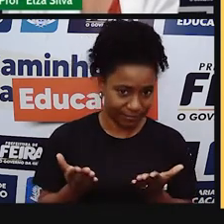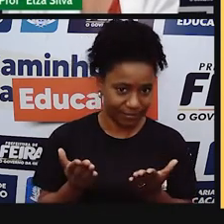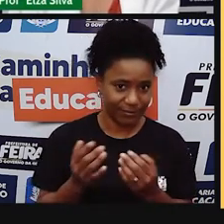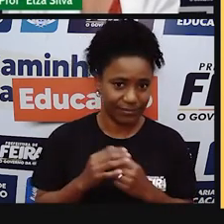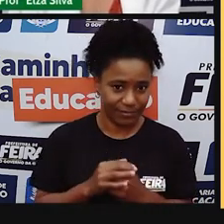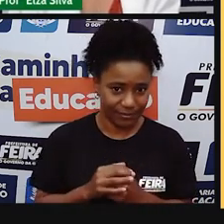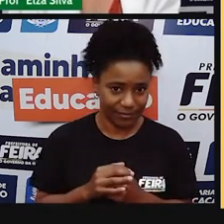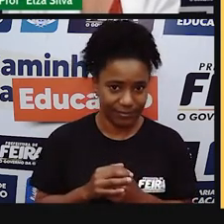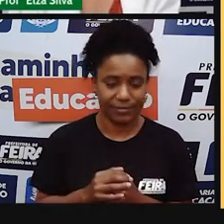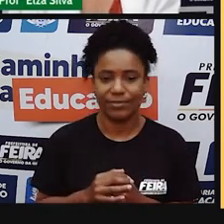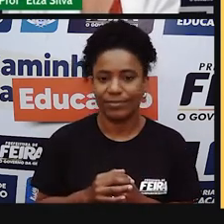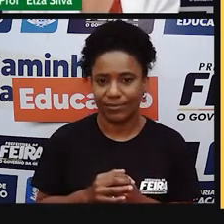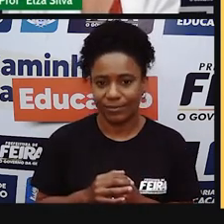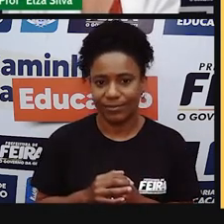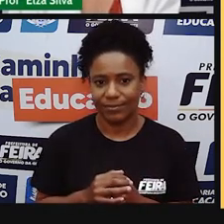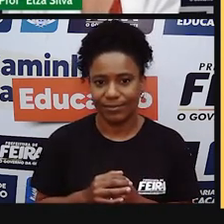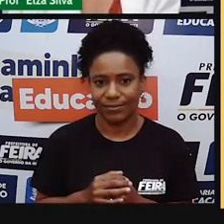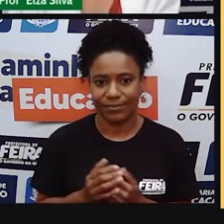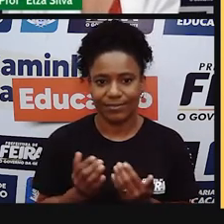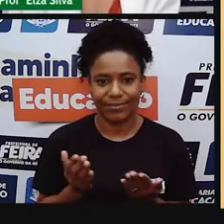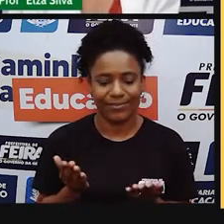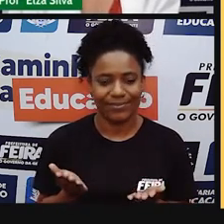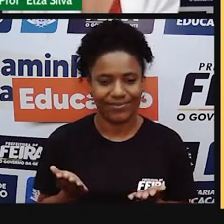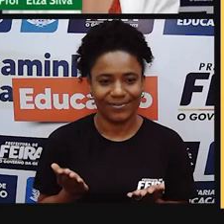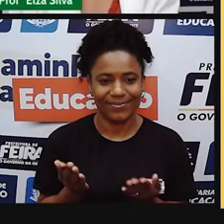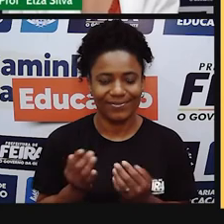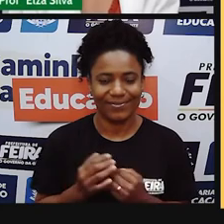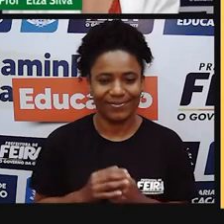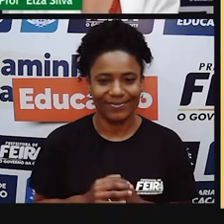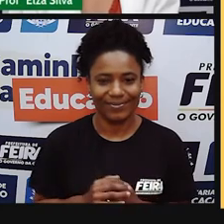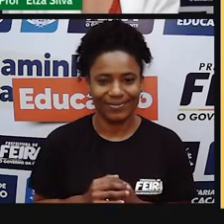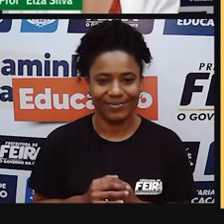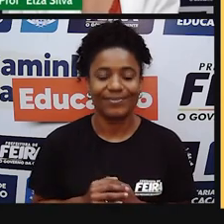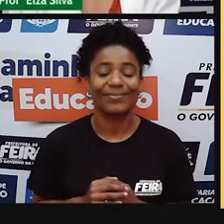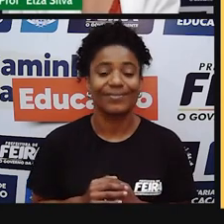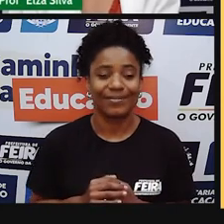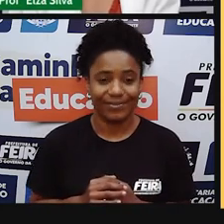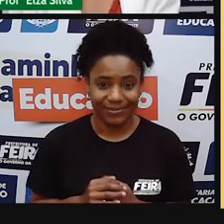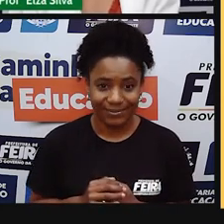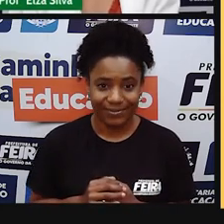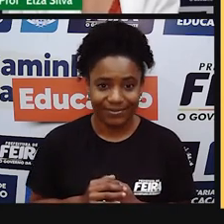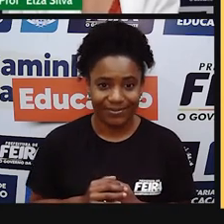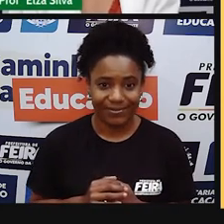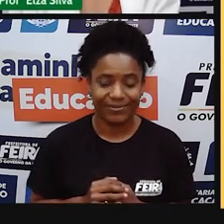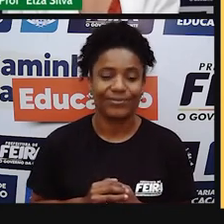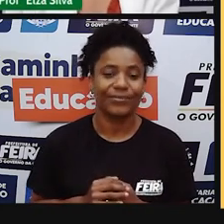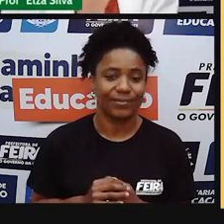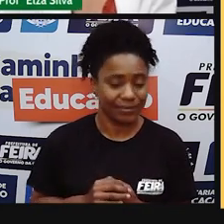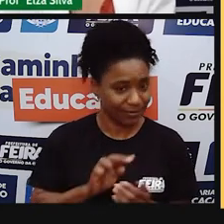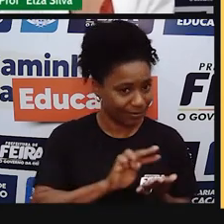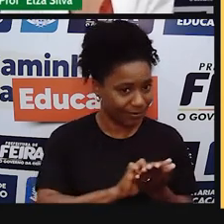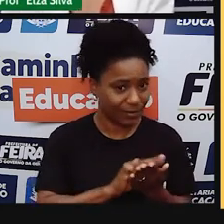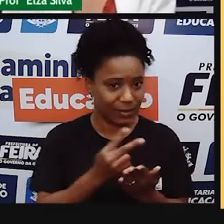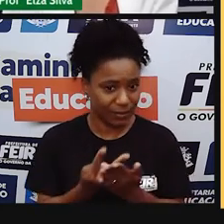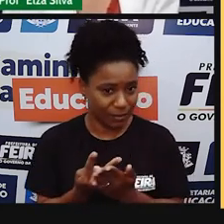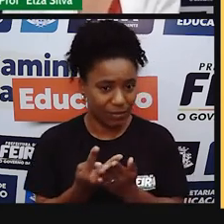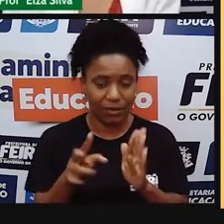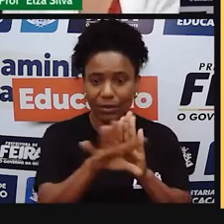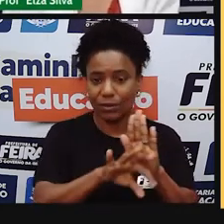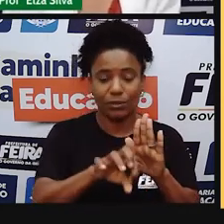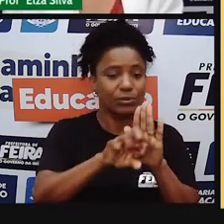show the feelings of the person sending the message. Então, eles são